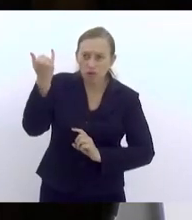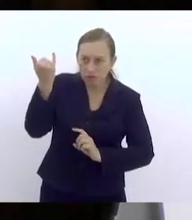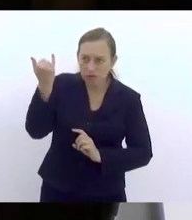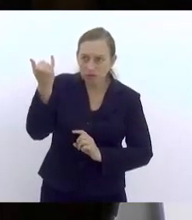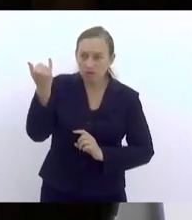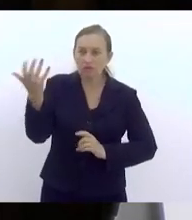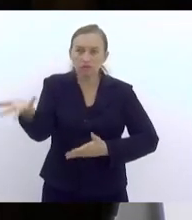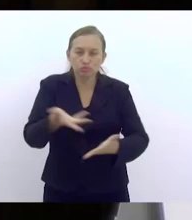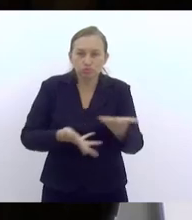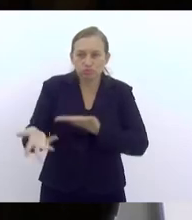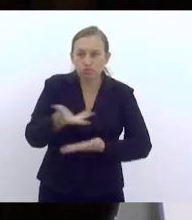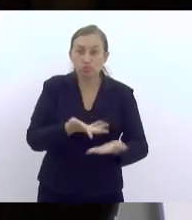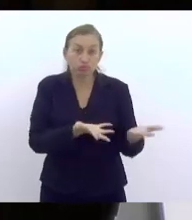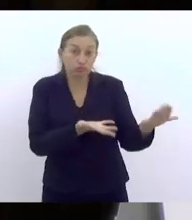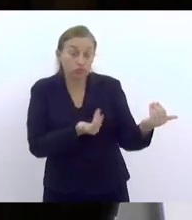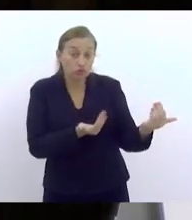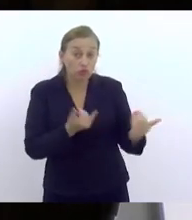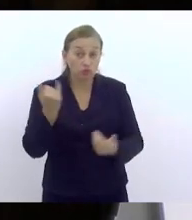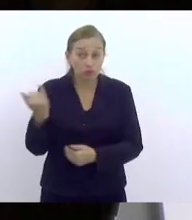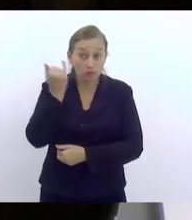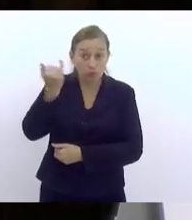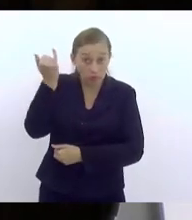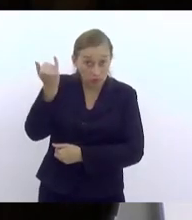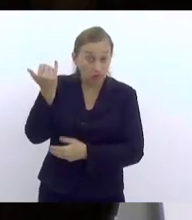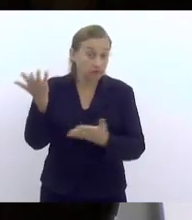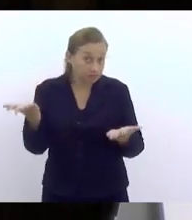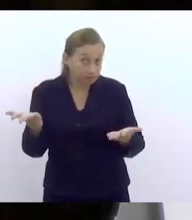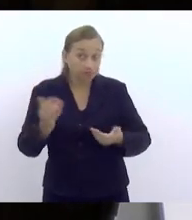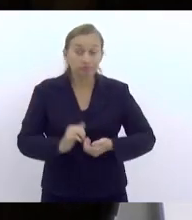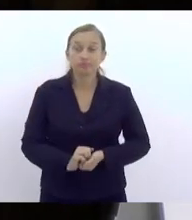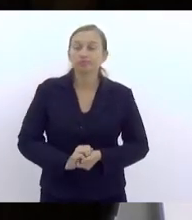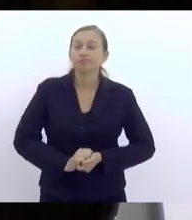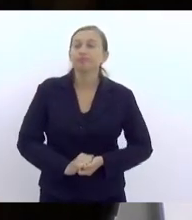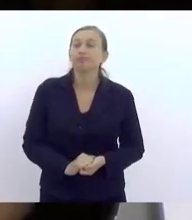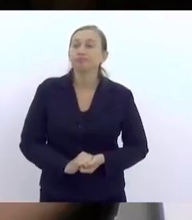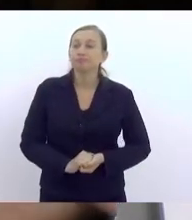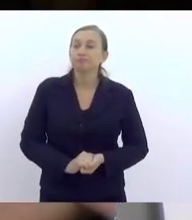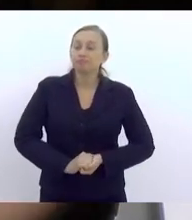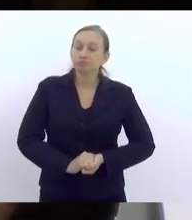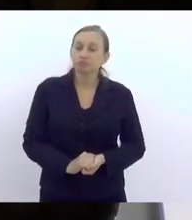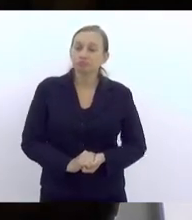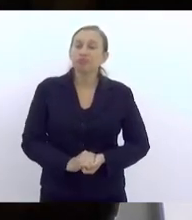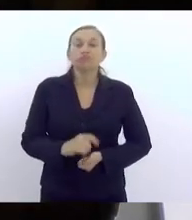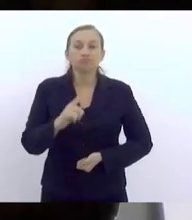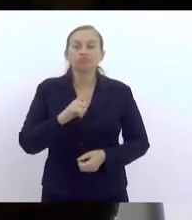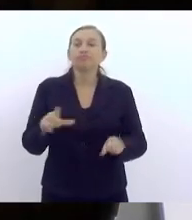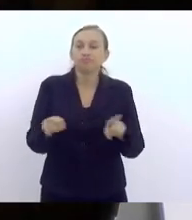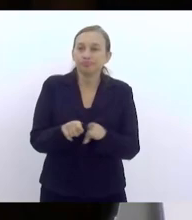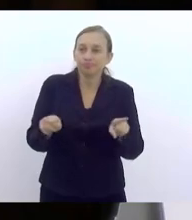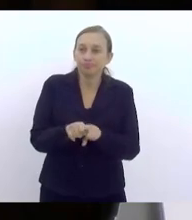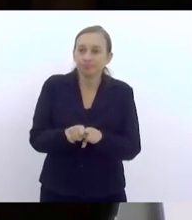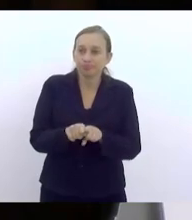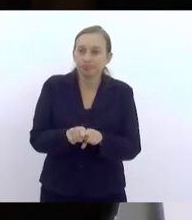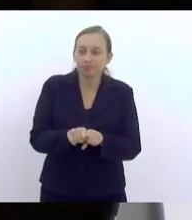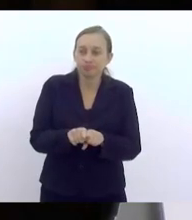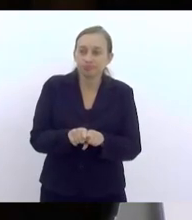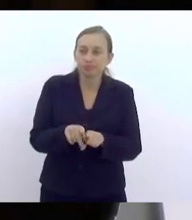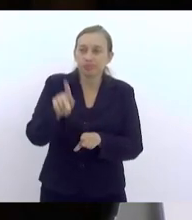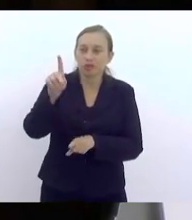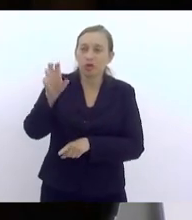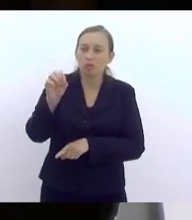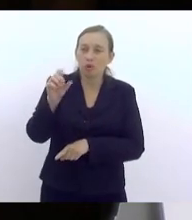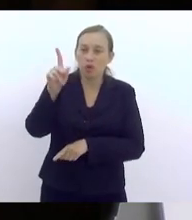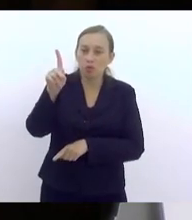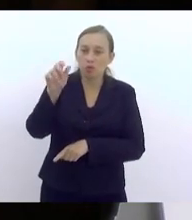dos nossos jovens, que a transversalidade não consegue dar conta. Nós temos também um populismo penal